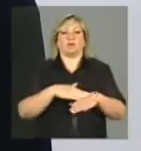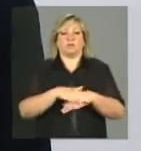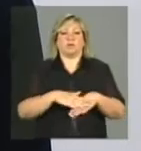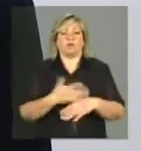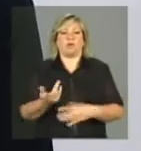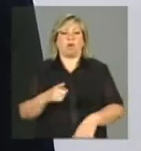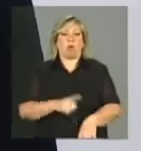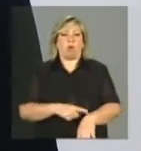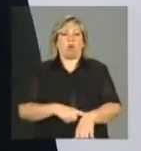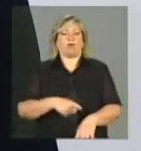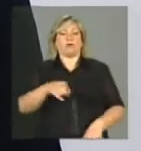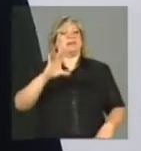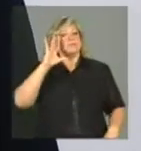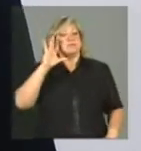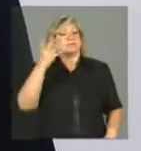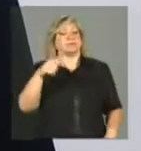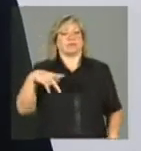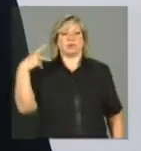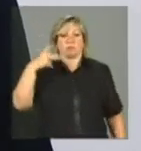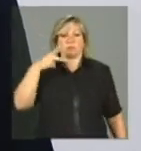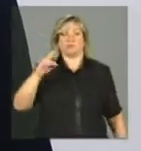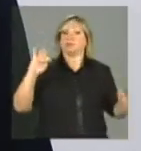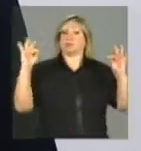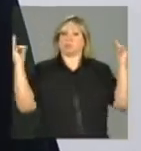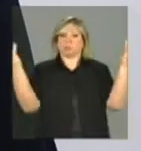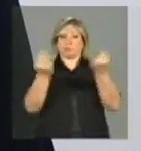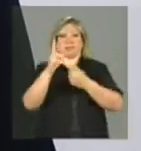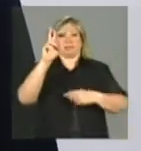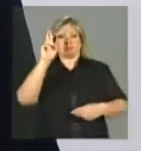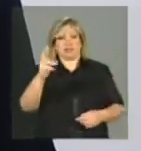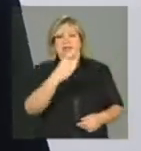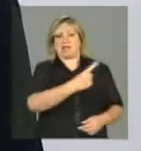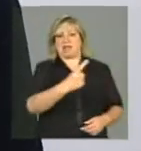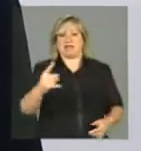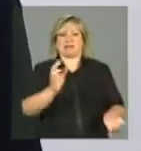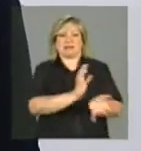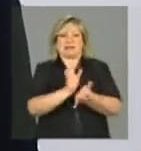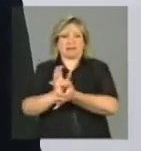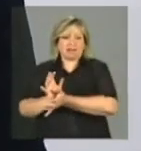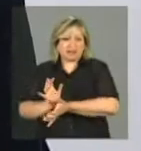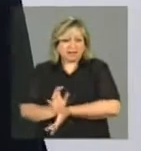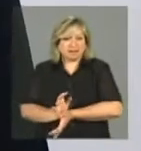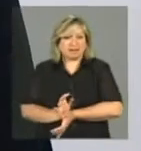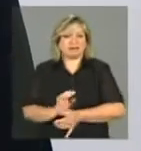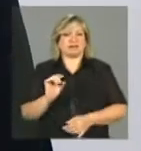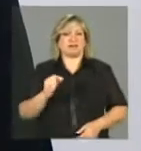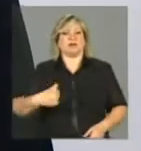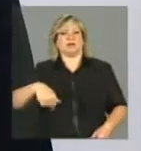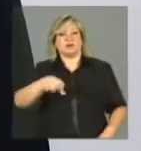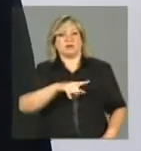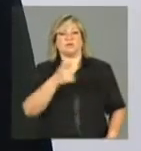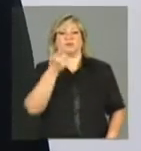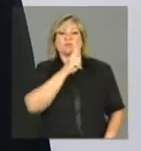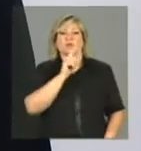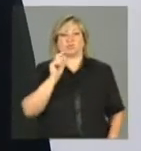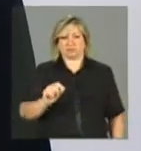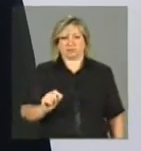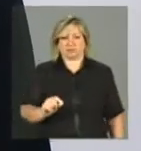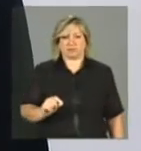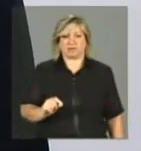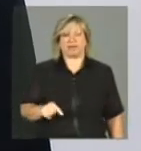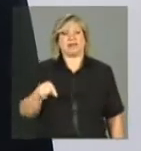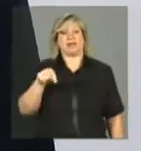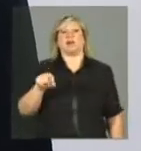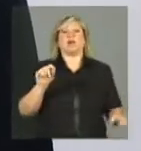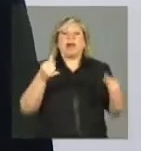decidindo a sua política, todos os representantes de cada uma das áreas, ganha, pois ele faz, ele não, ele não, ele